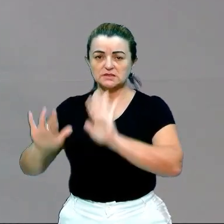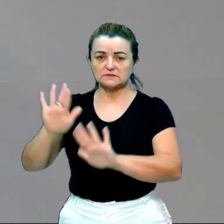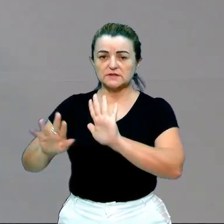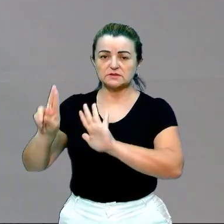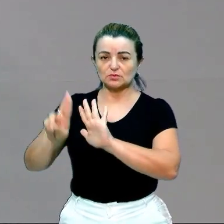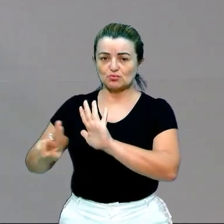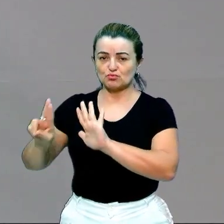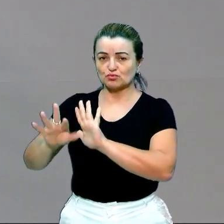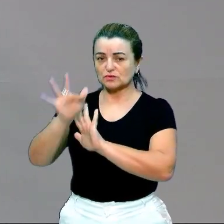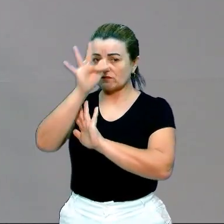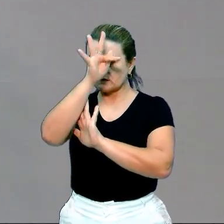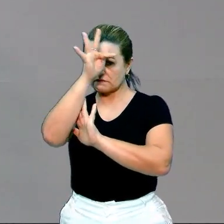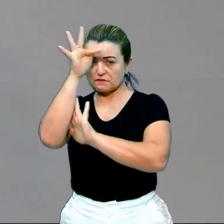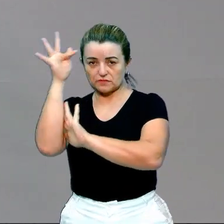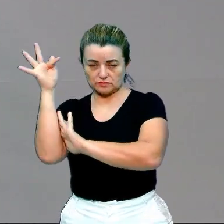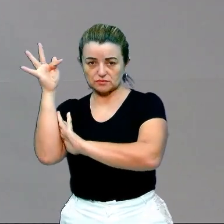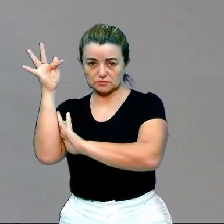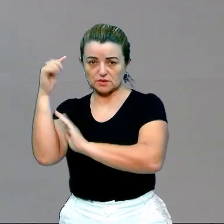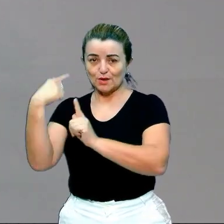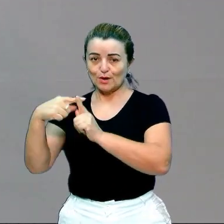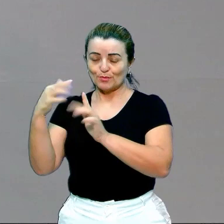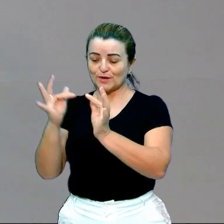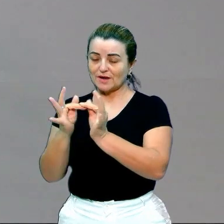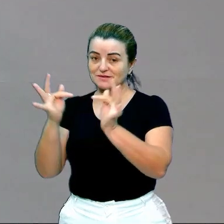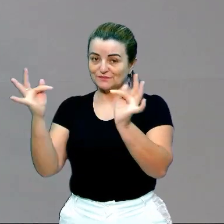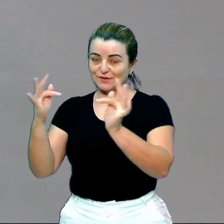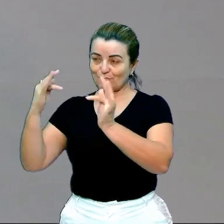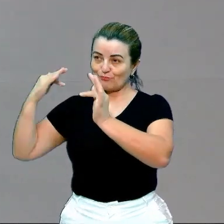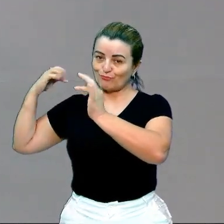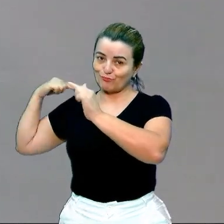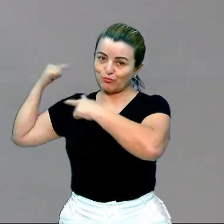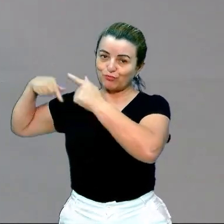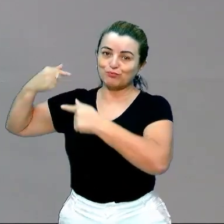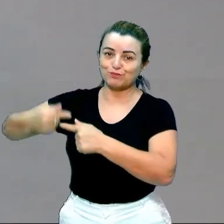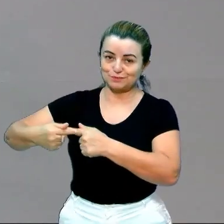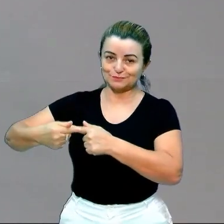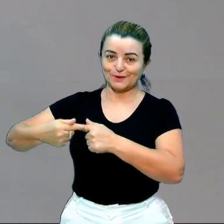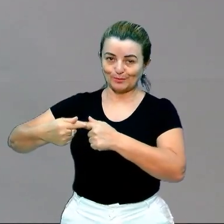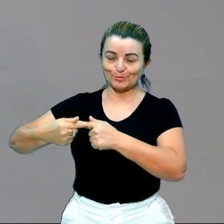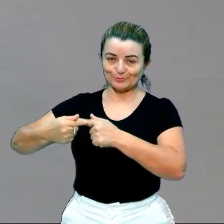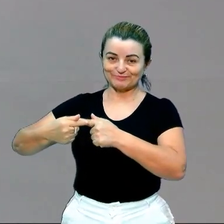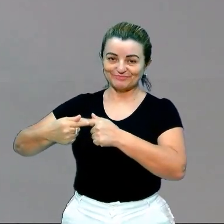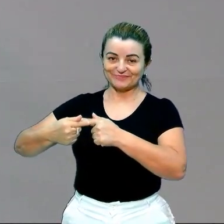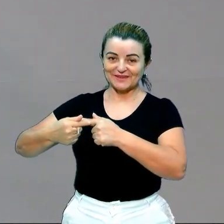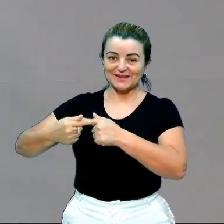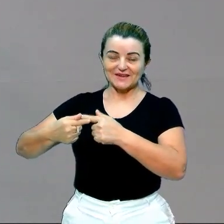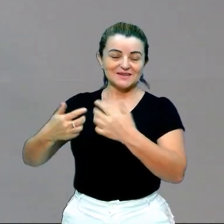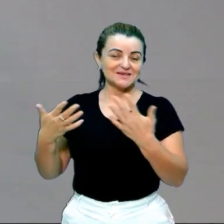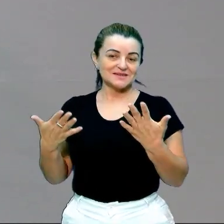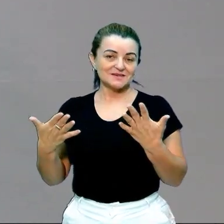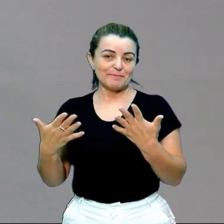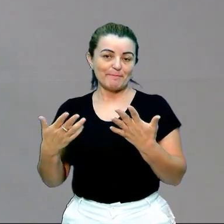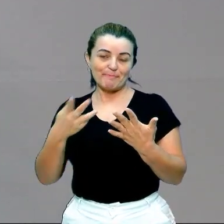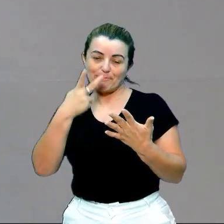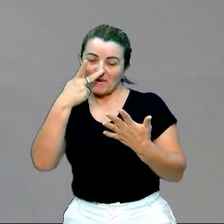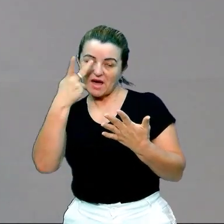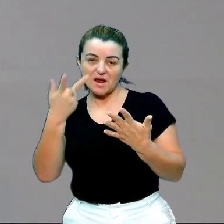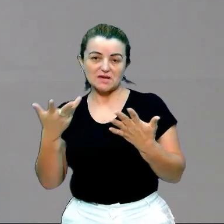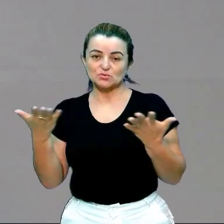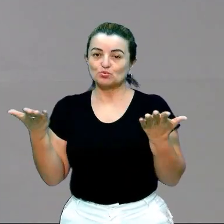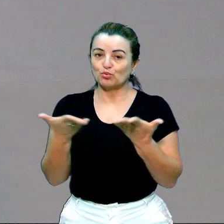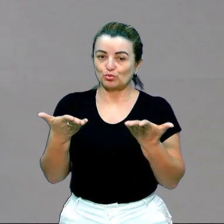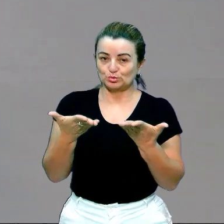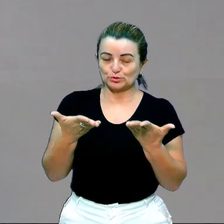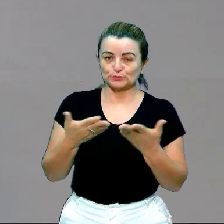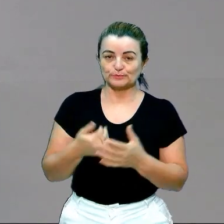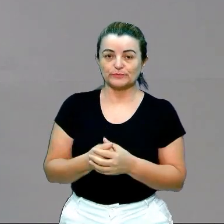Porque as frases atravessam o tempo. E elas são tão contemporâneas quanto eram quando foram criadas. Então, assim,